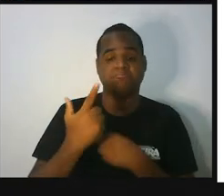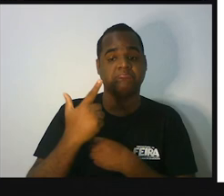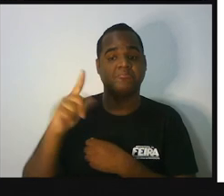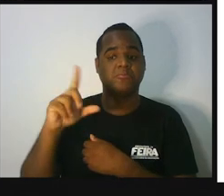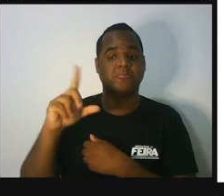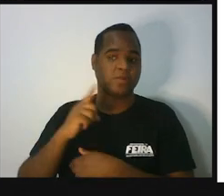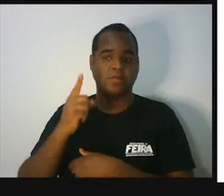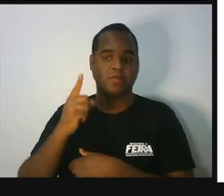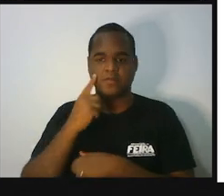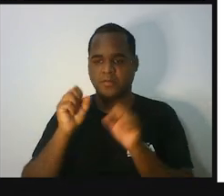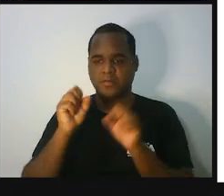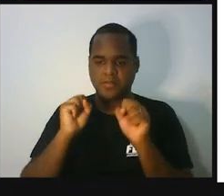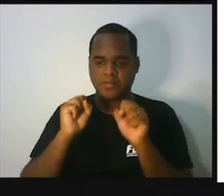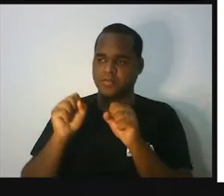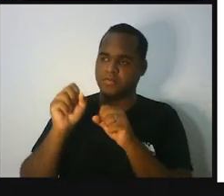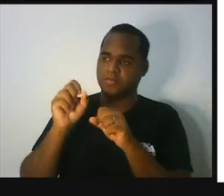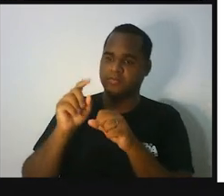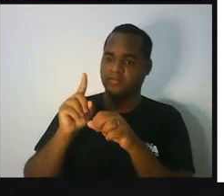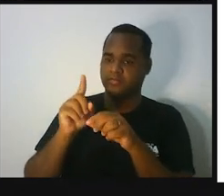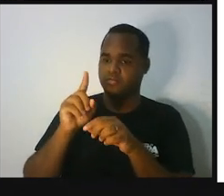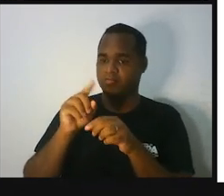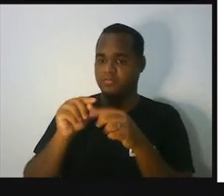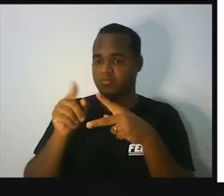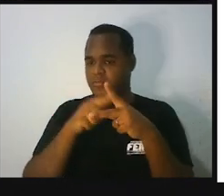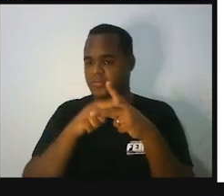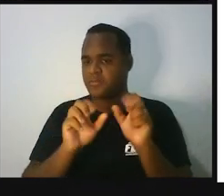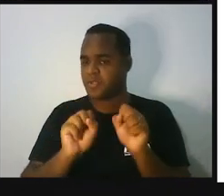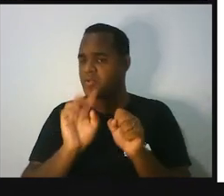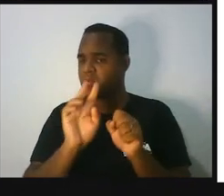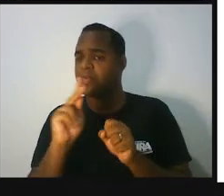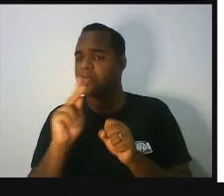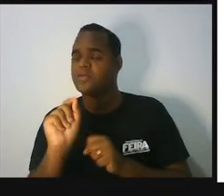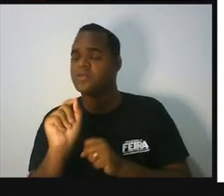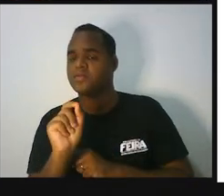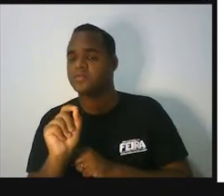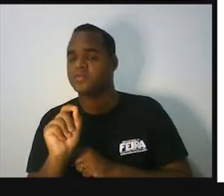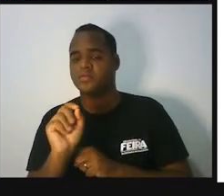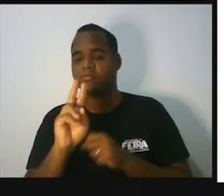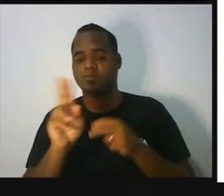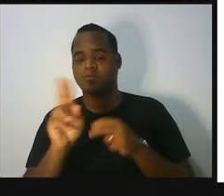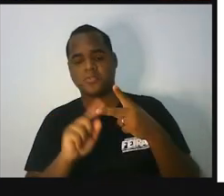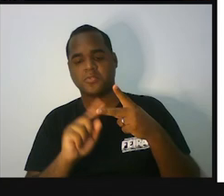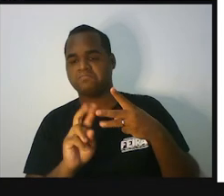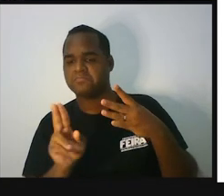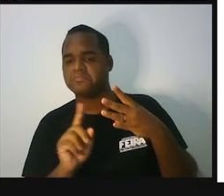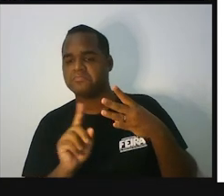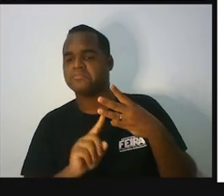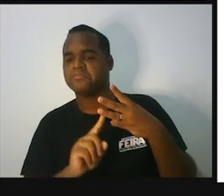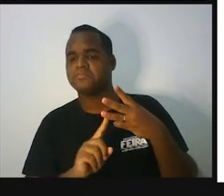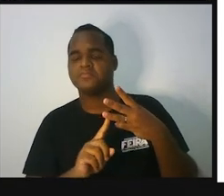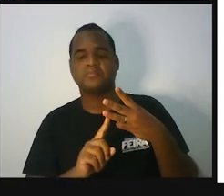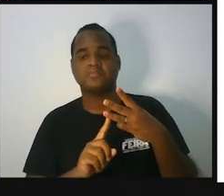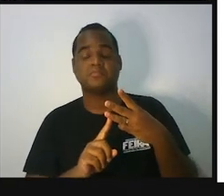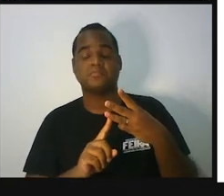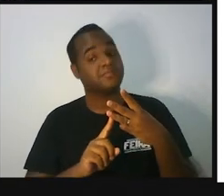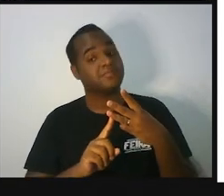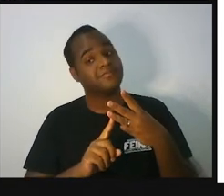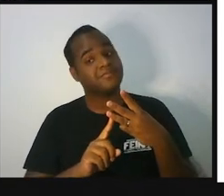se eu olhar para os ângulos ali, se você olhar para os ângulos, será que ele é acutângulo? Será que ele é retângulo? Será que ele é obtusângulo?